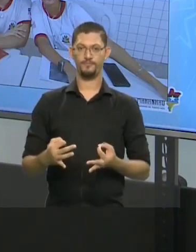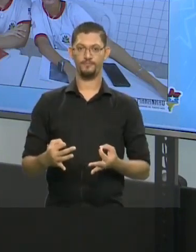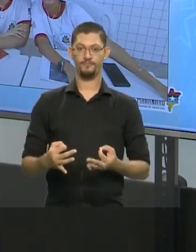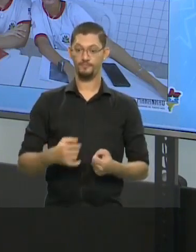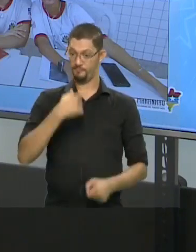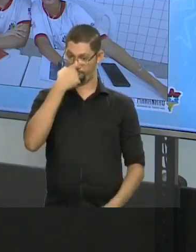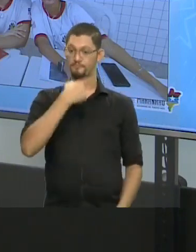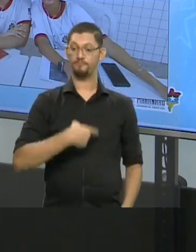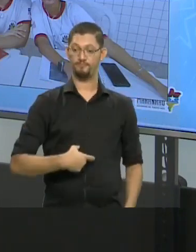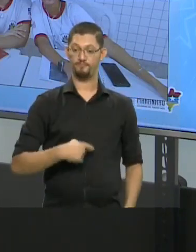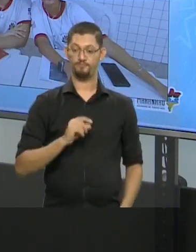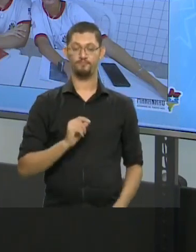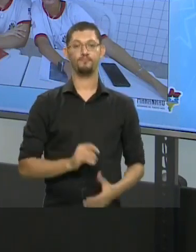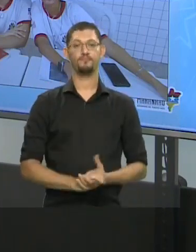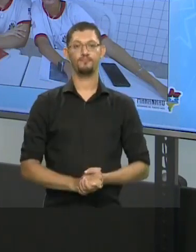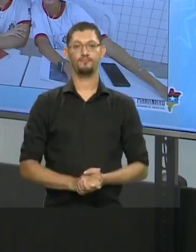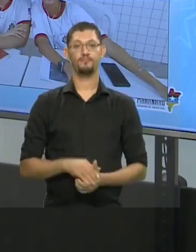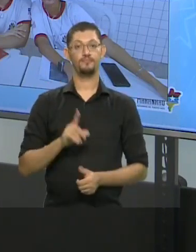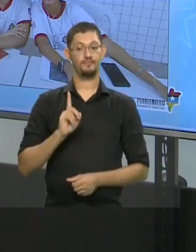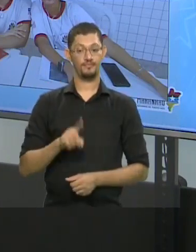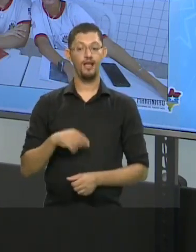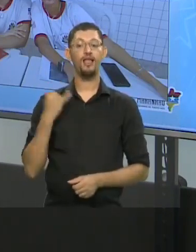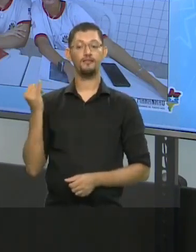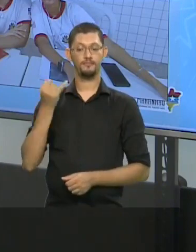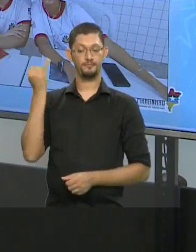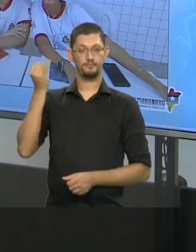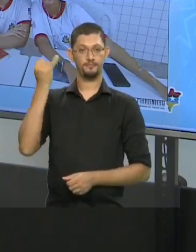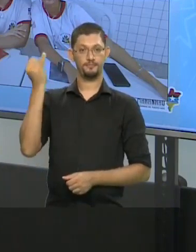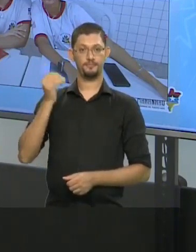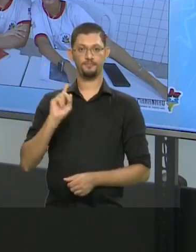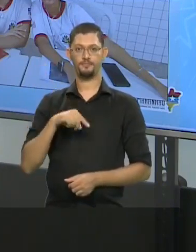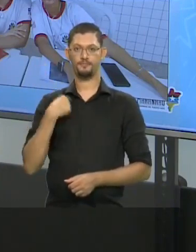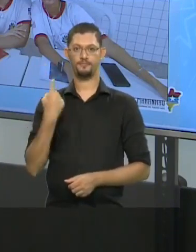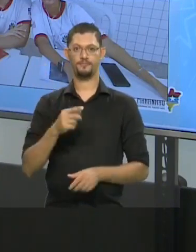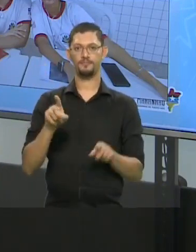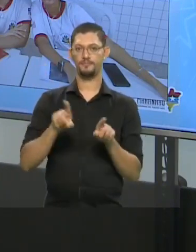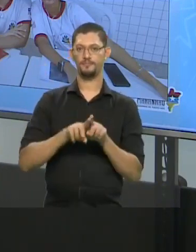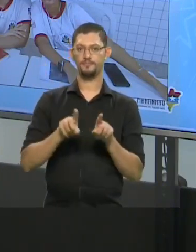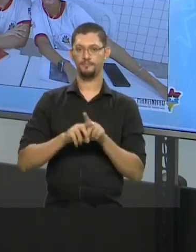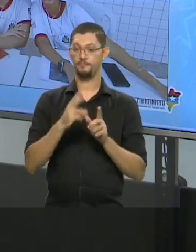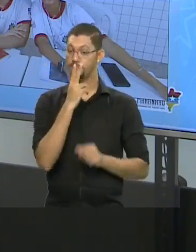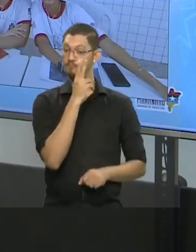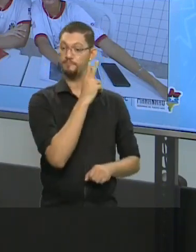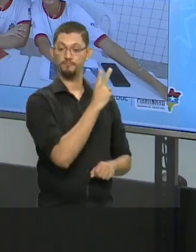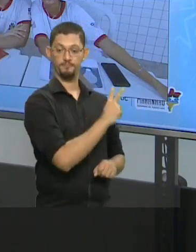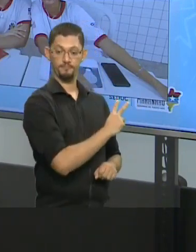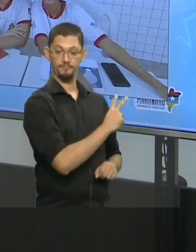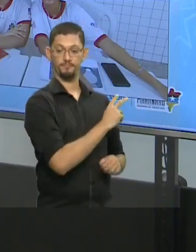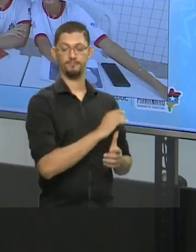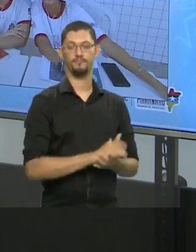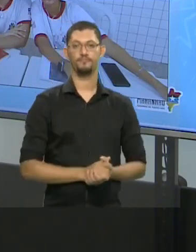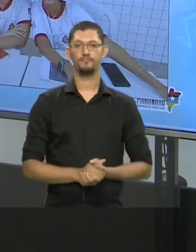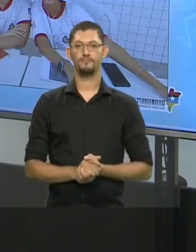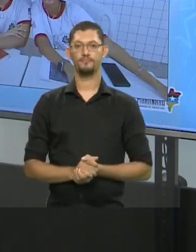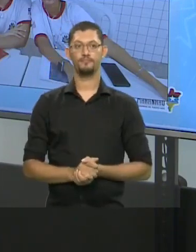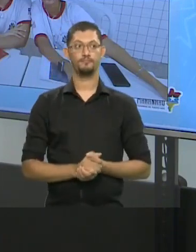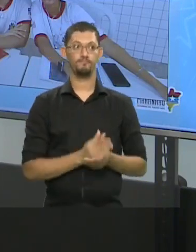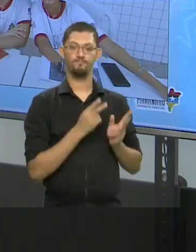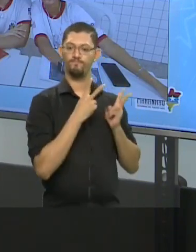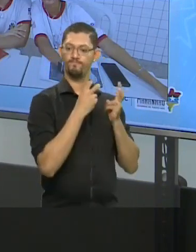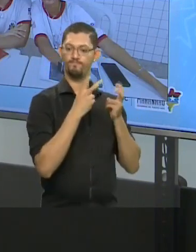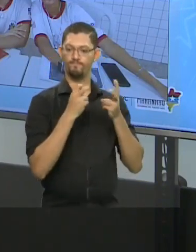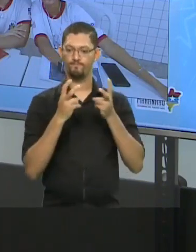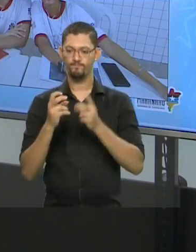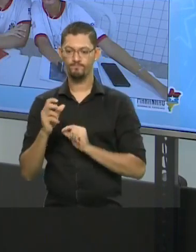que somos nós mesmos, é muito importante a gente também olhar para trás. A gente perceber